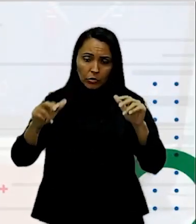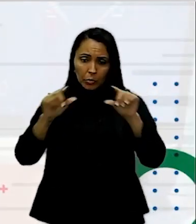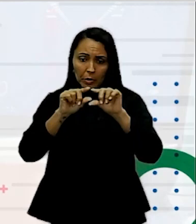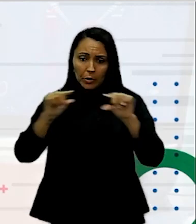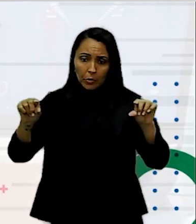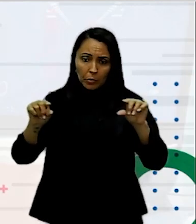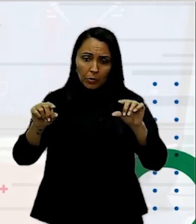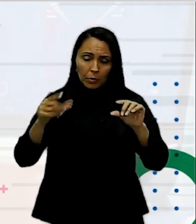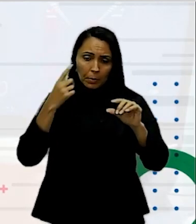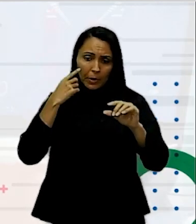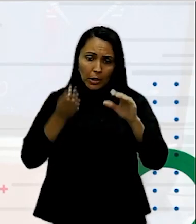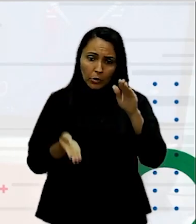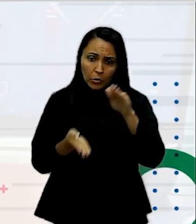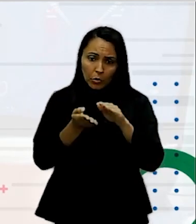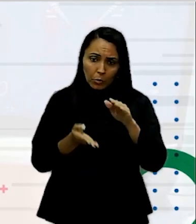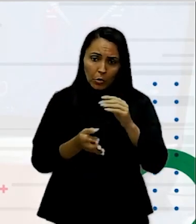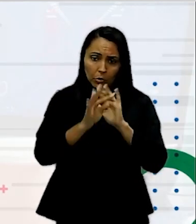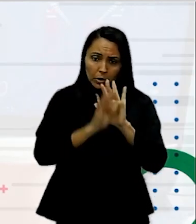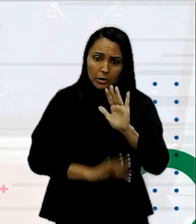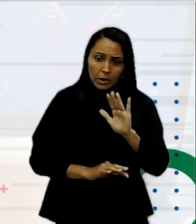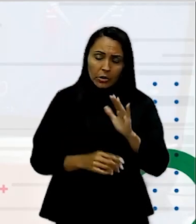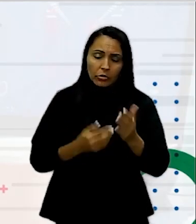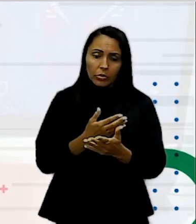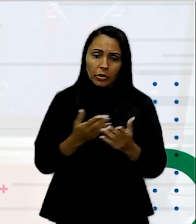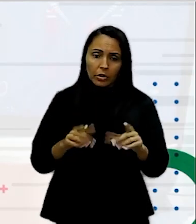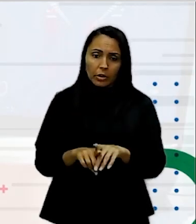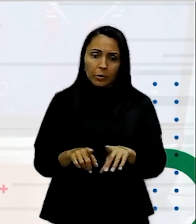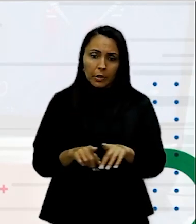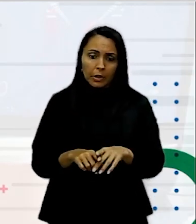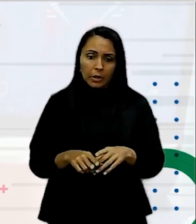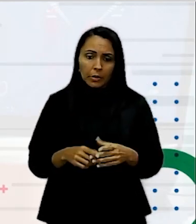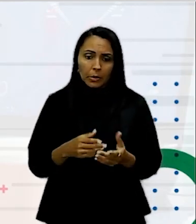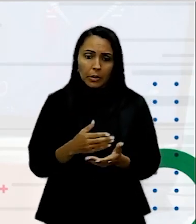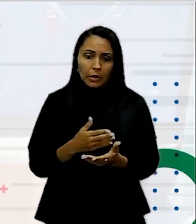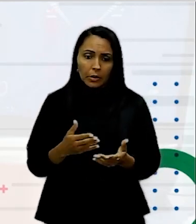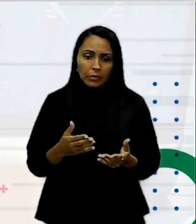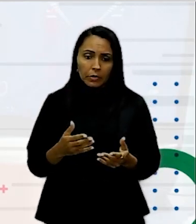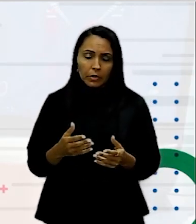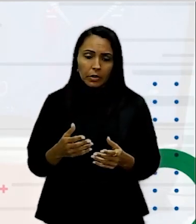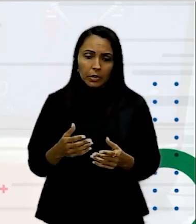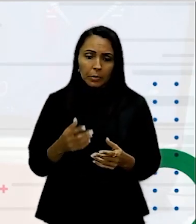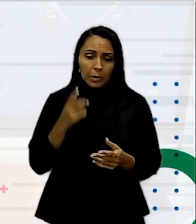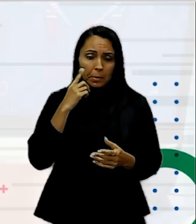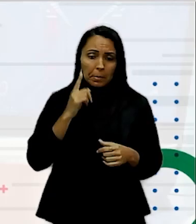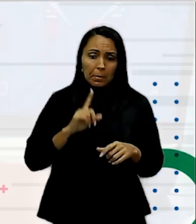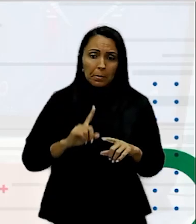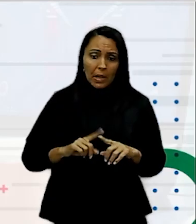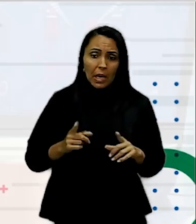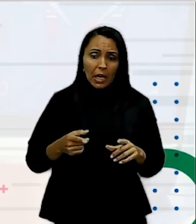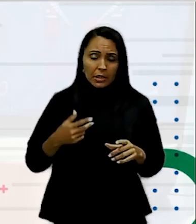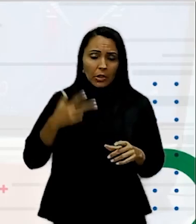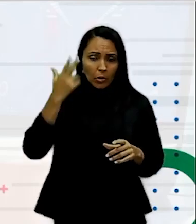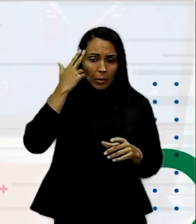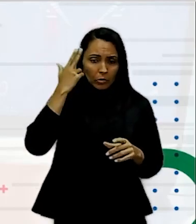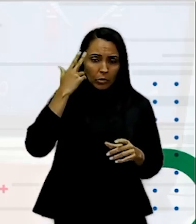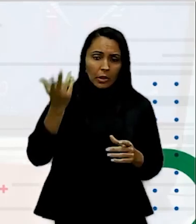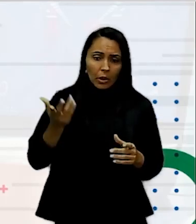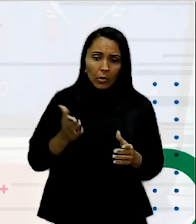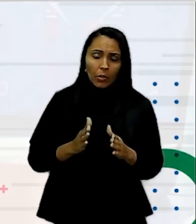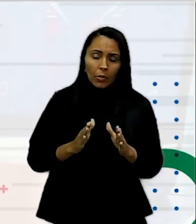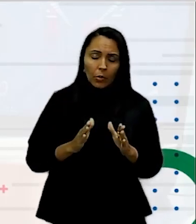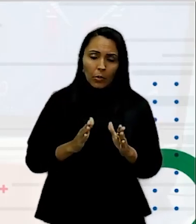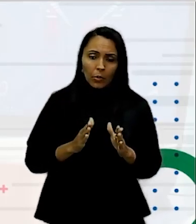texto Quem joga, talvez já deva saber disso Mas é comum utilizar, sim, o alinhamento